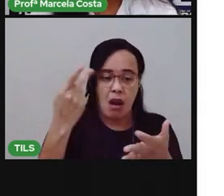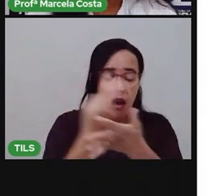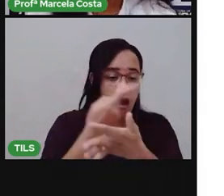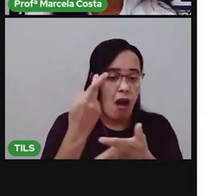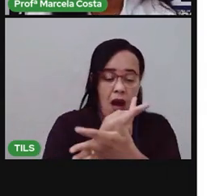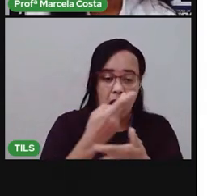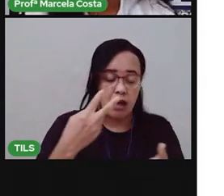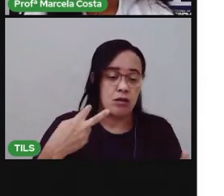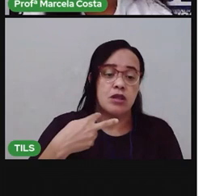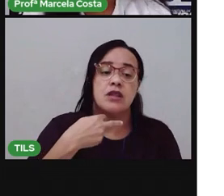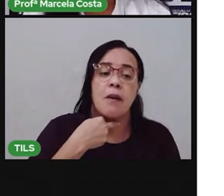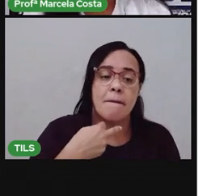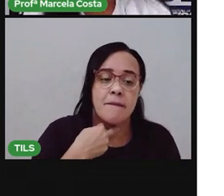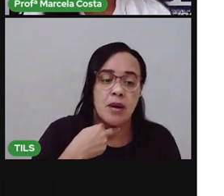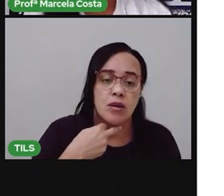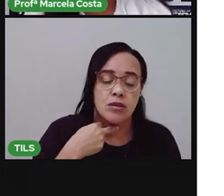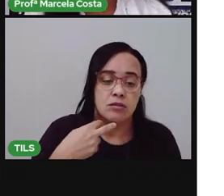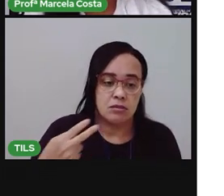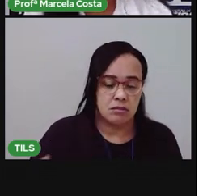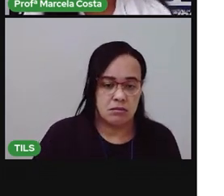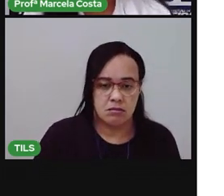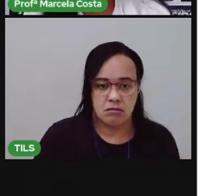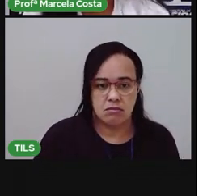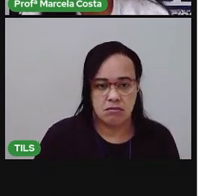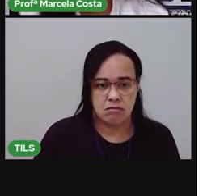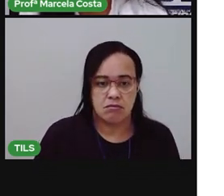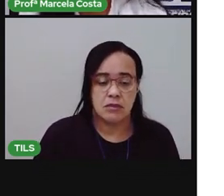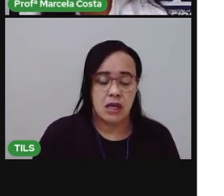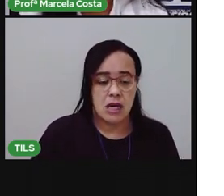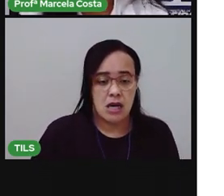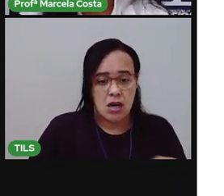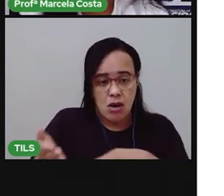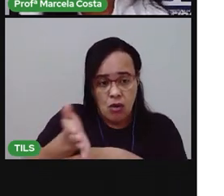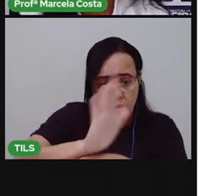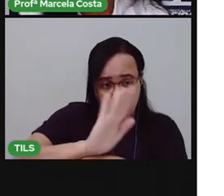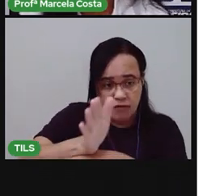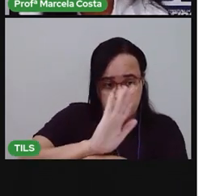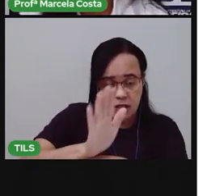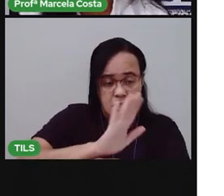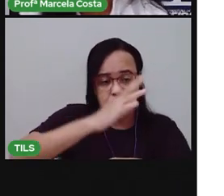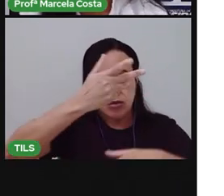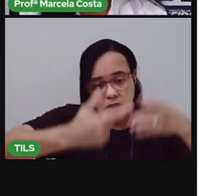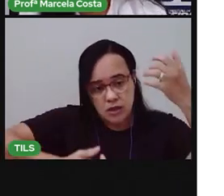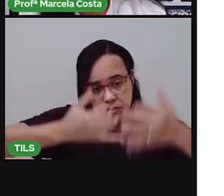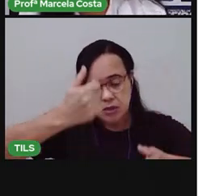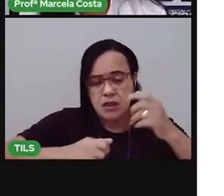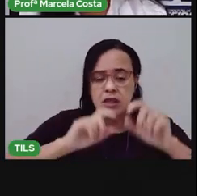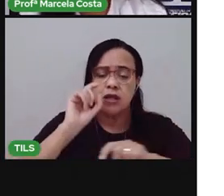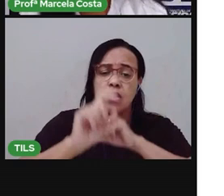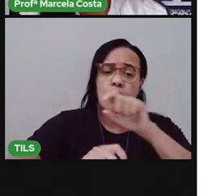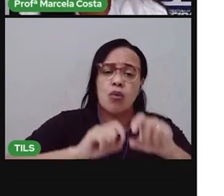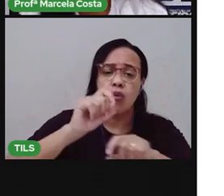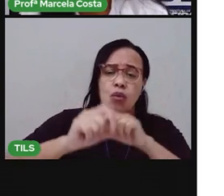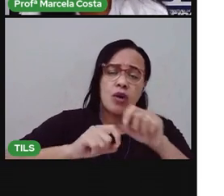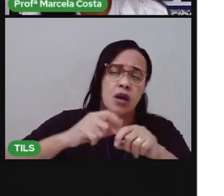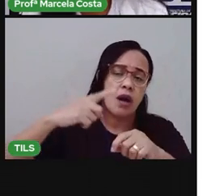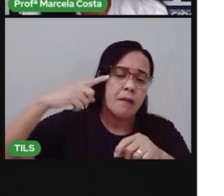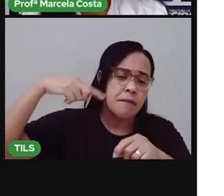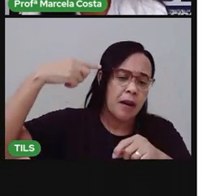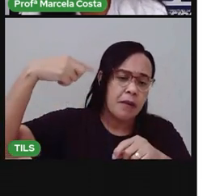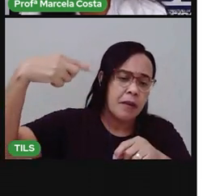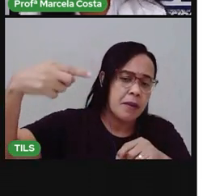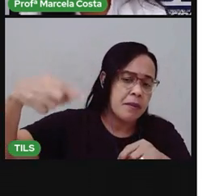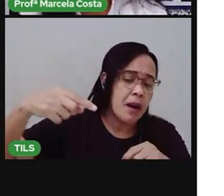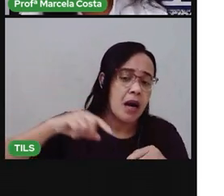Vamos ver agora. Esse vídeo aqui. Que fala. Diário. uma trabalhadora infantil. Tem um link aqui. Na